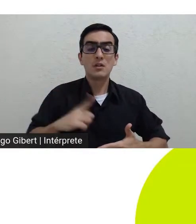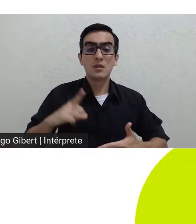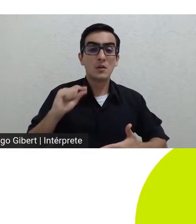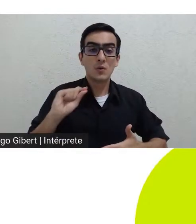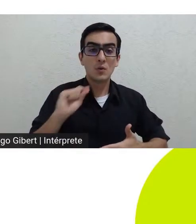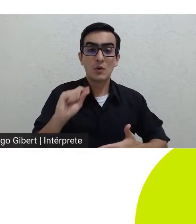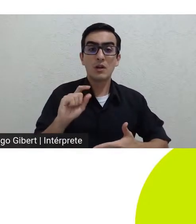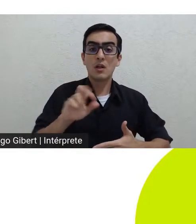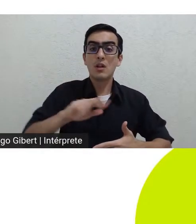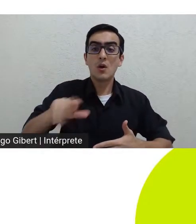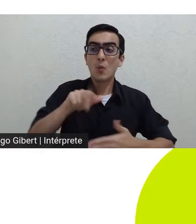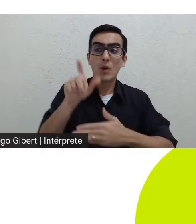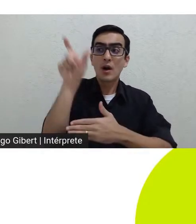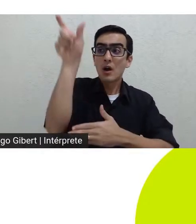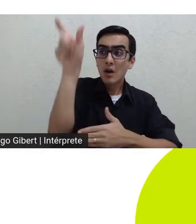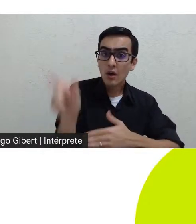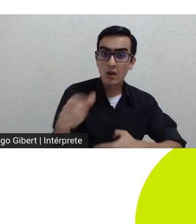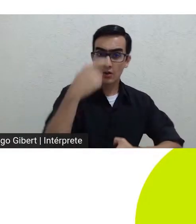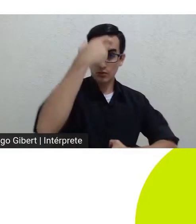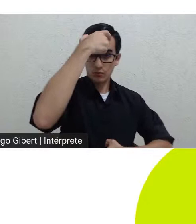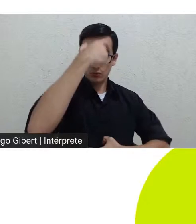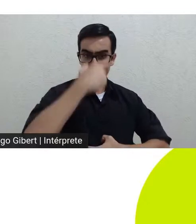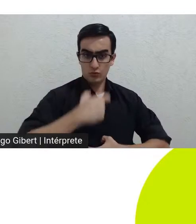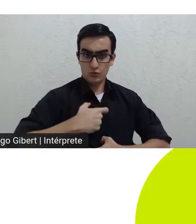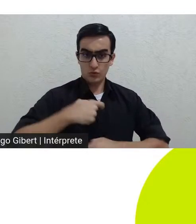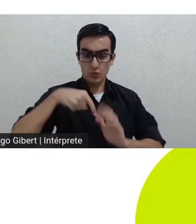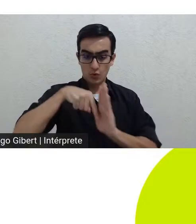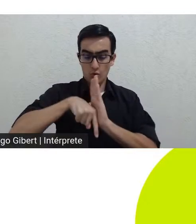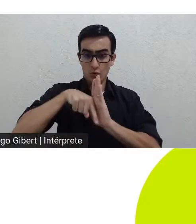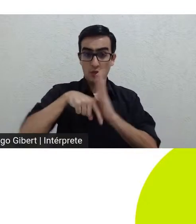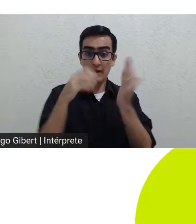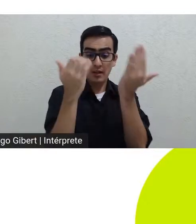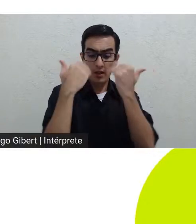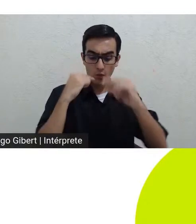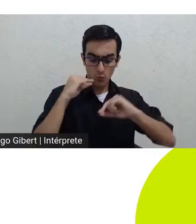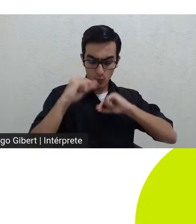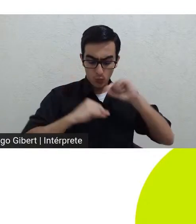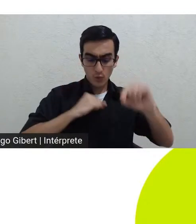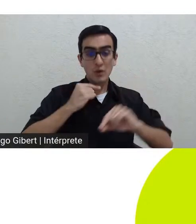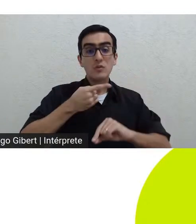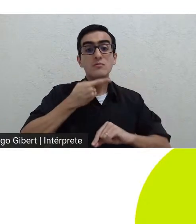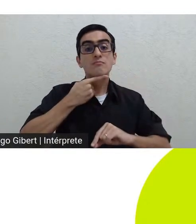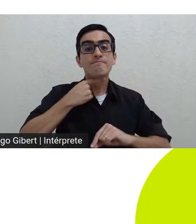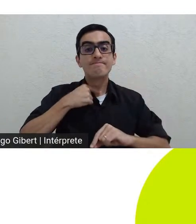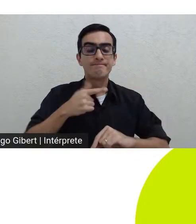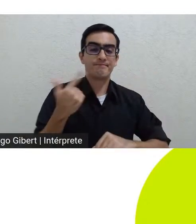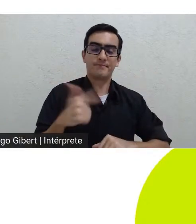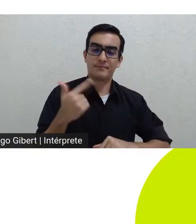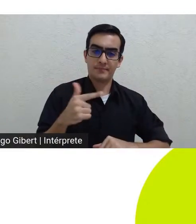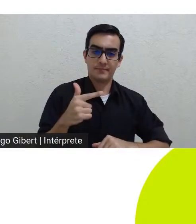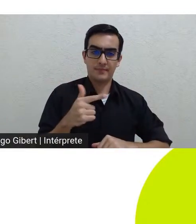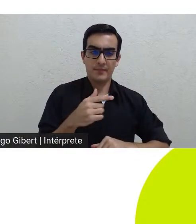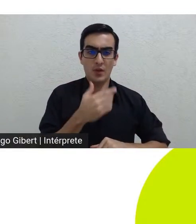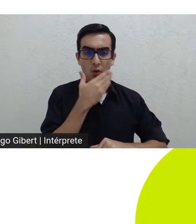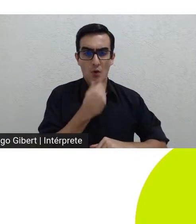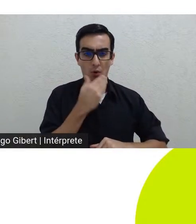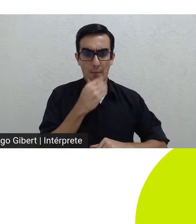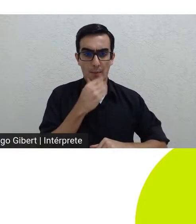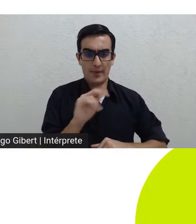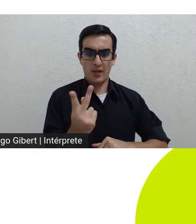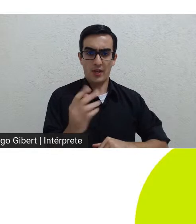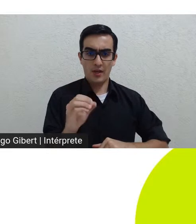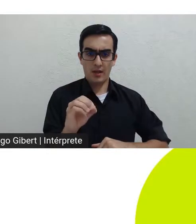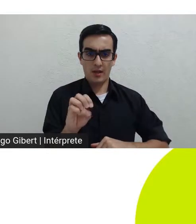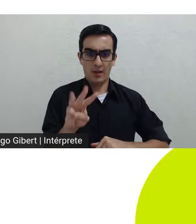revelando algo sobre o seu desejo Rattner ilustra esse segundo